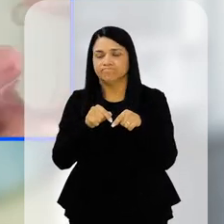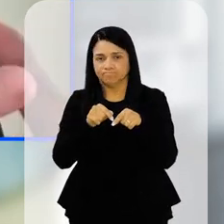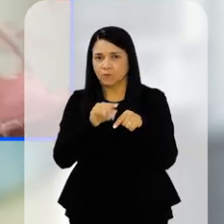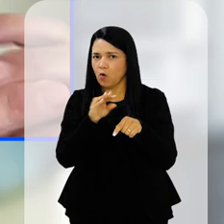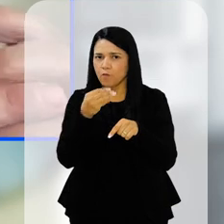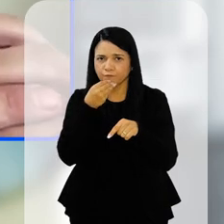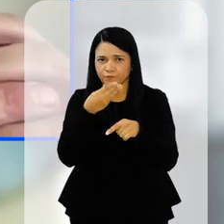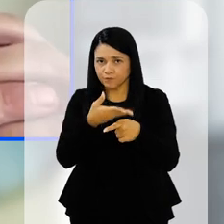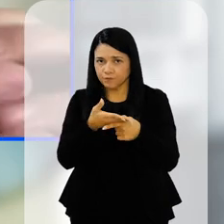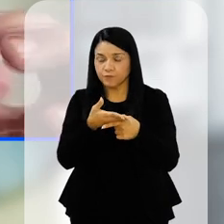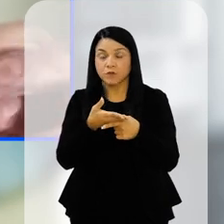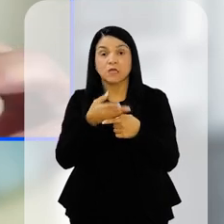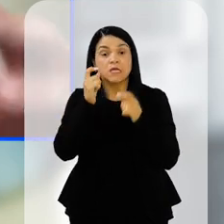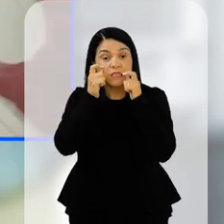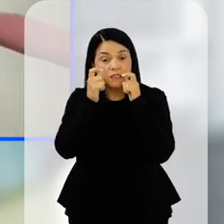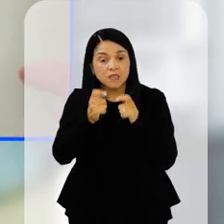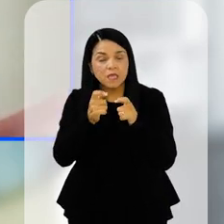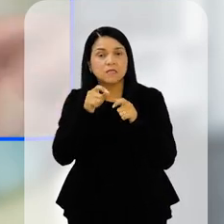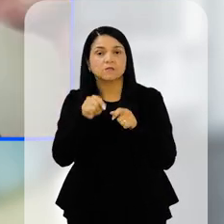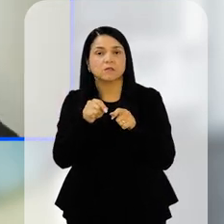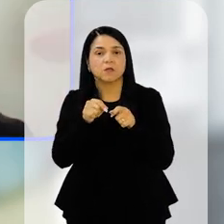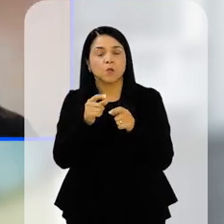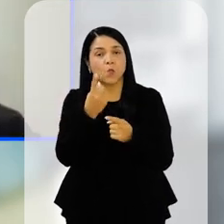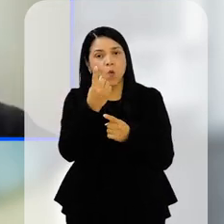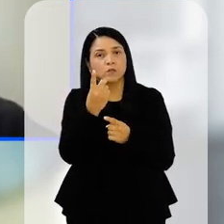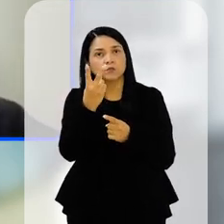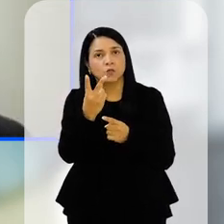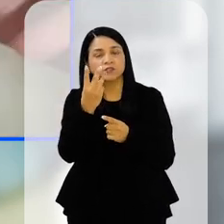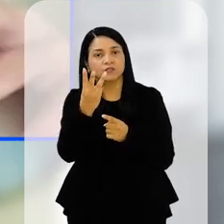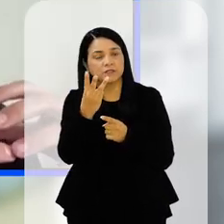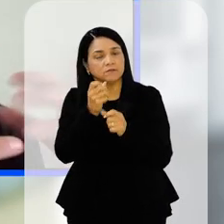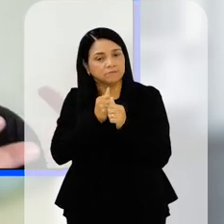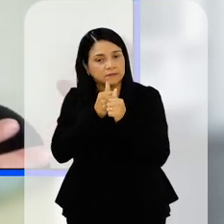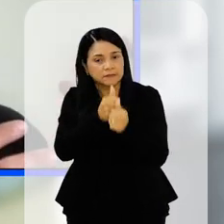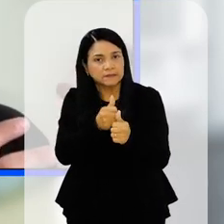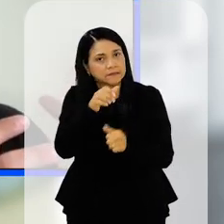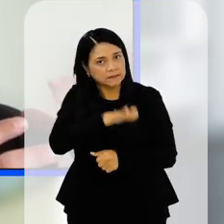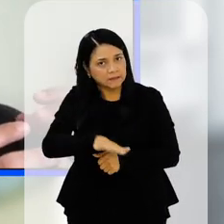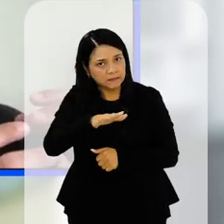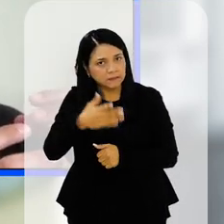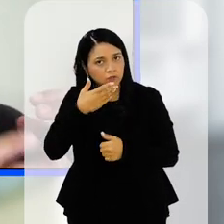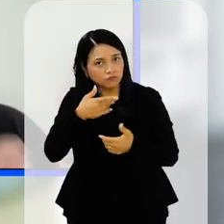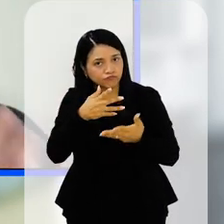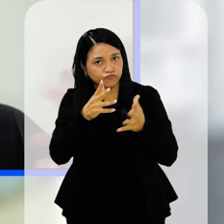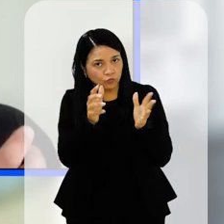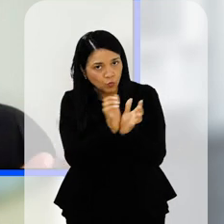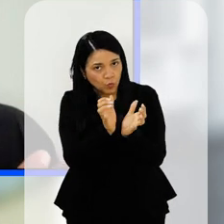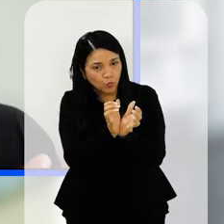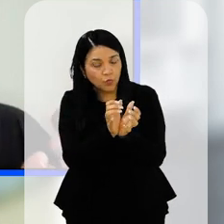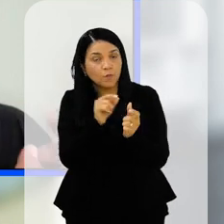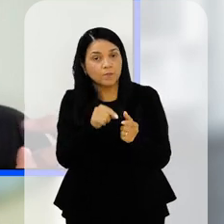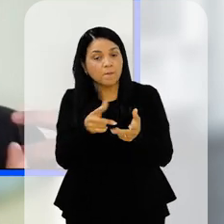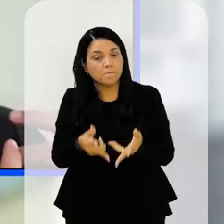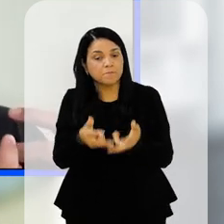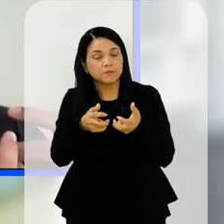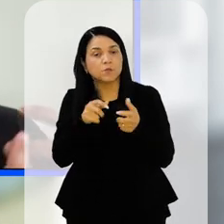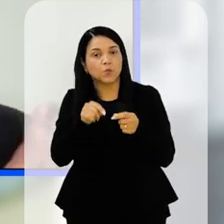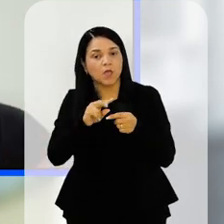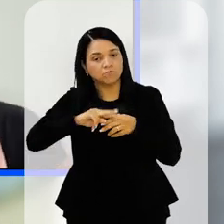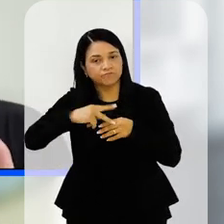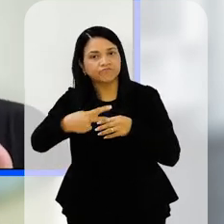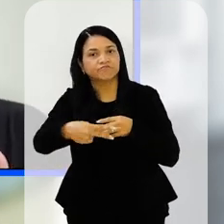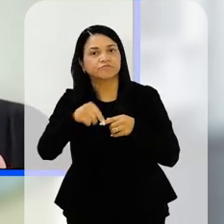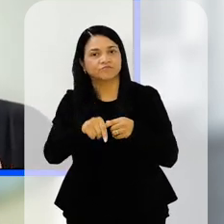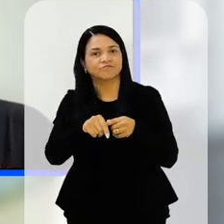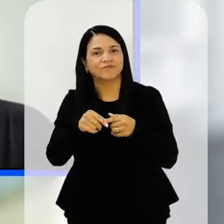E um dos nossos interesses é seguir essas crianças por um ano, dois anos, três anos, para perceber o efeito disso, na verdade, em